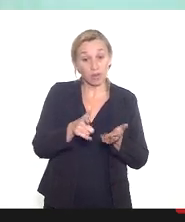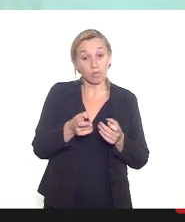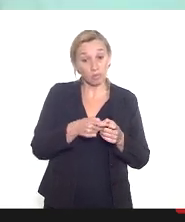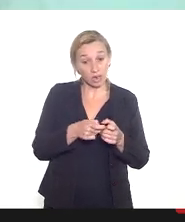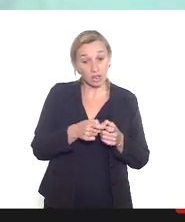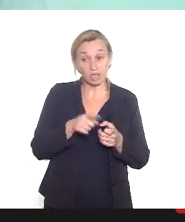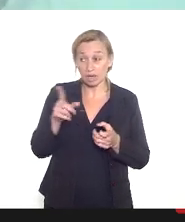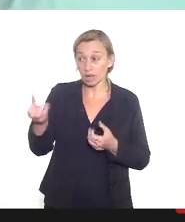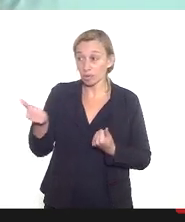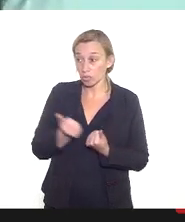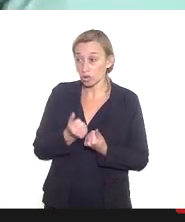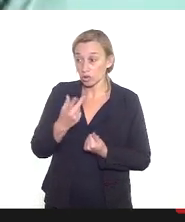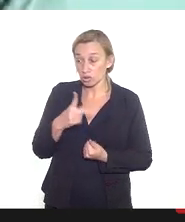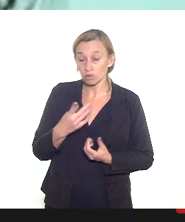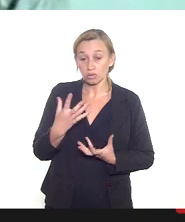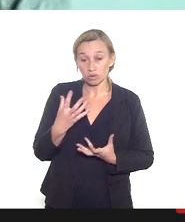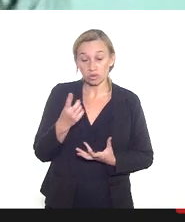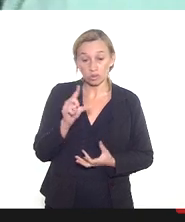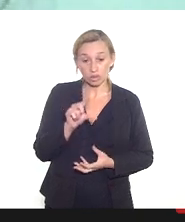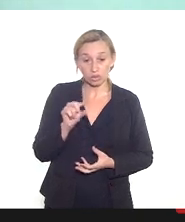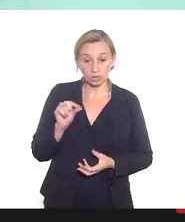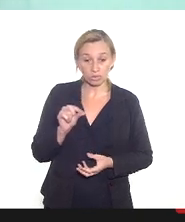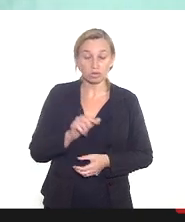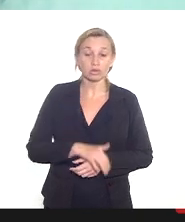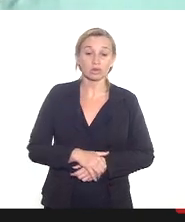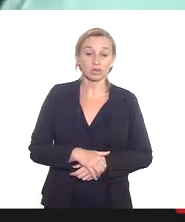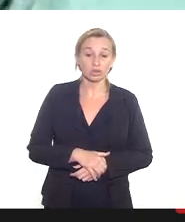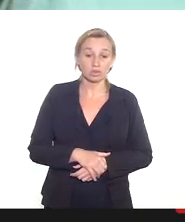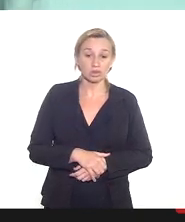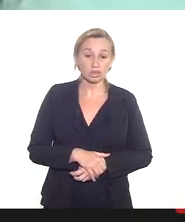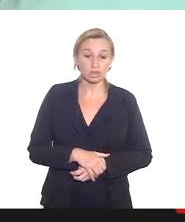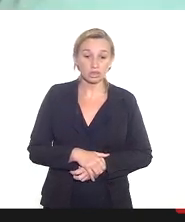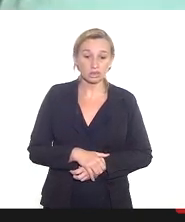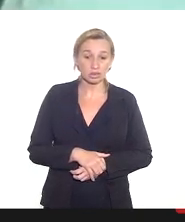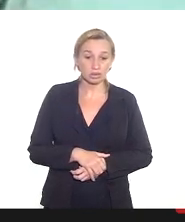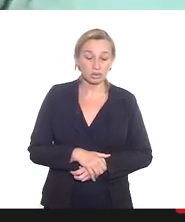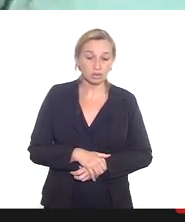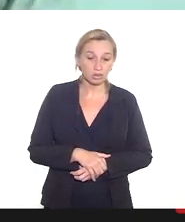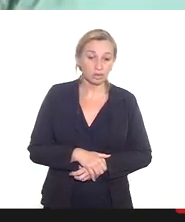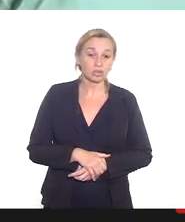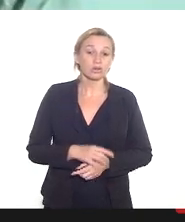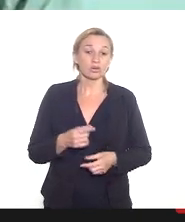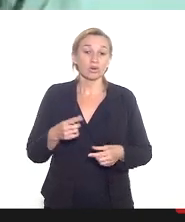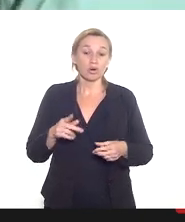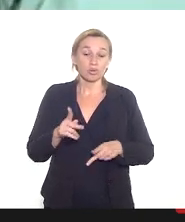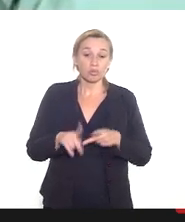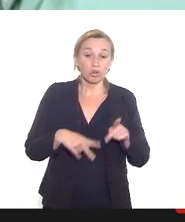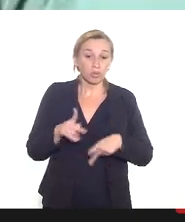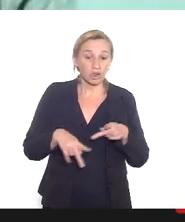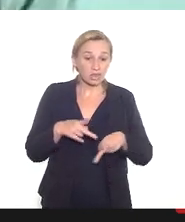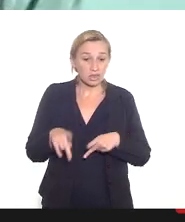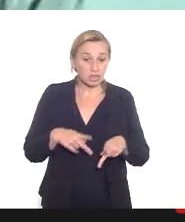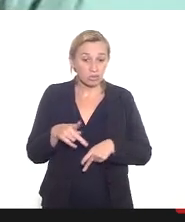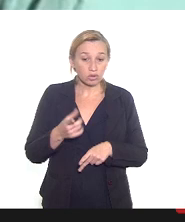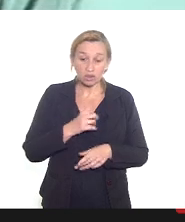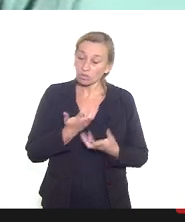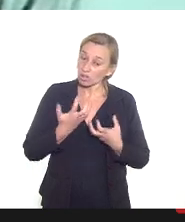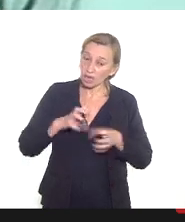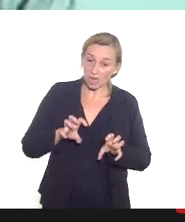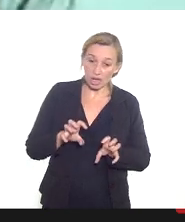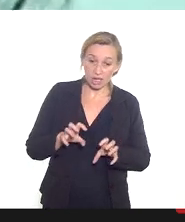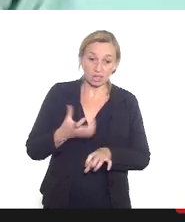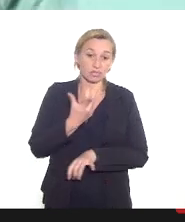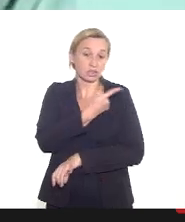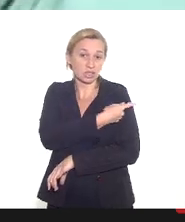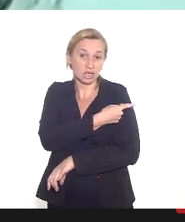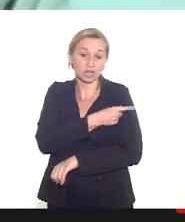decisão né porque há gestantes e puérperes mulheres enfim população a população que não deseja no momento ser